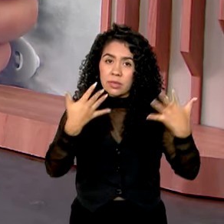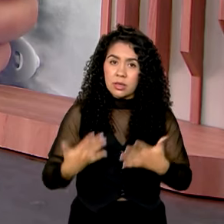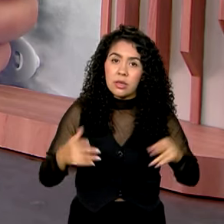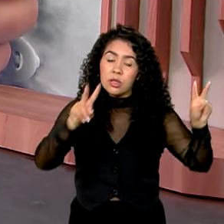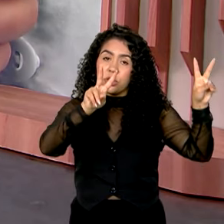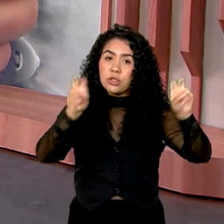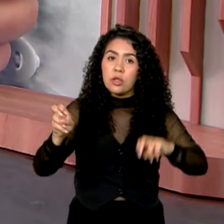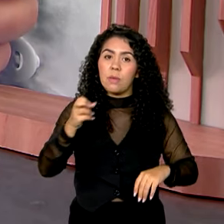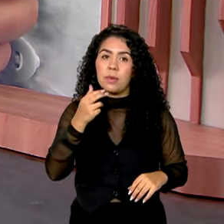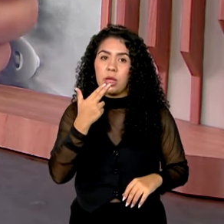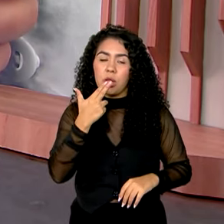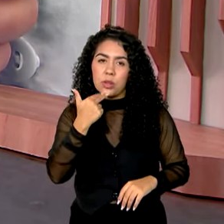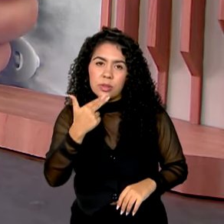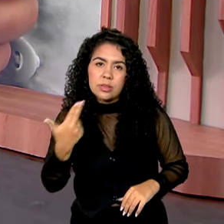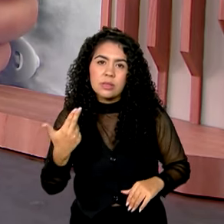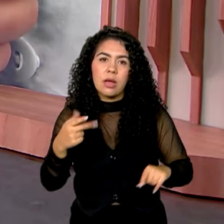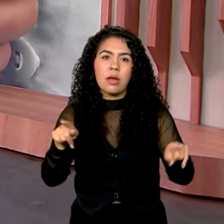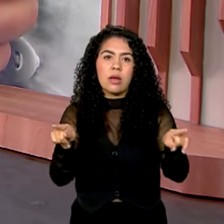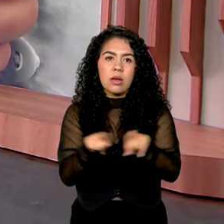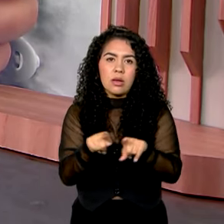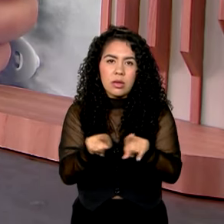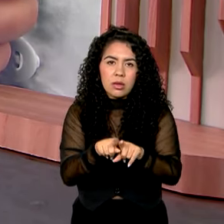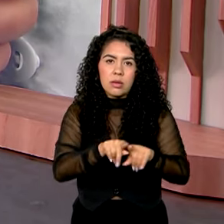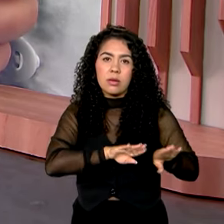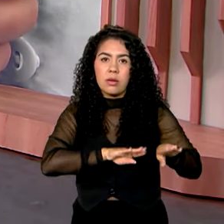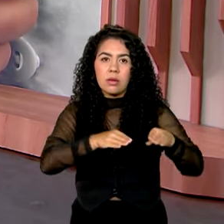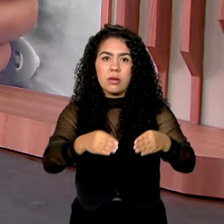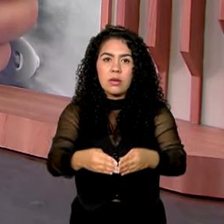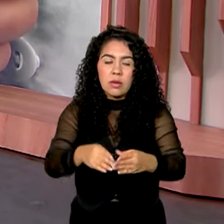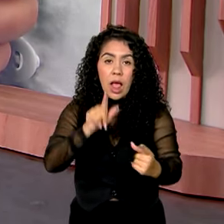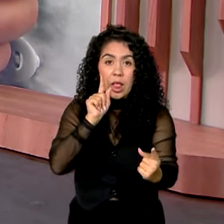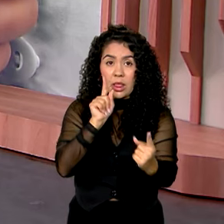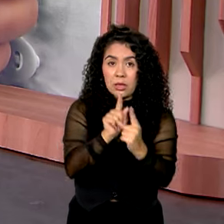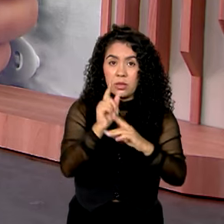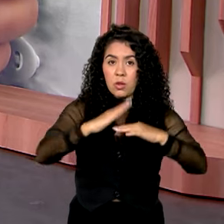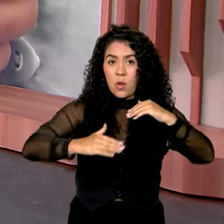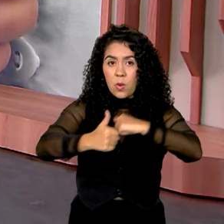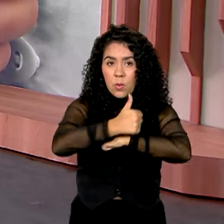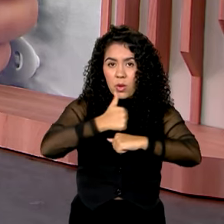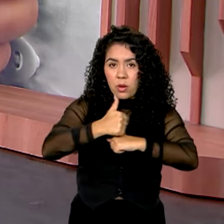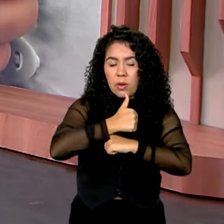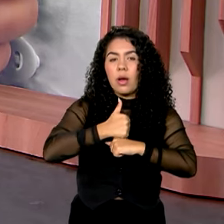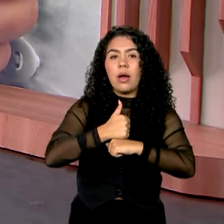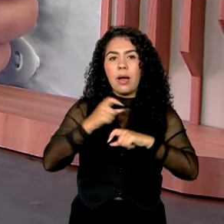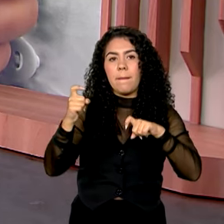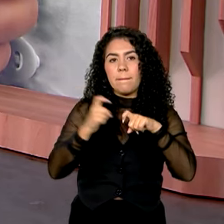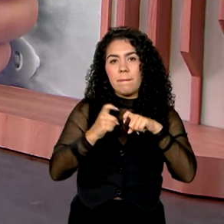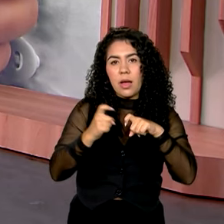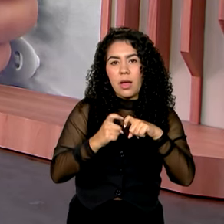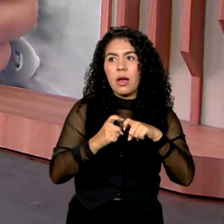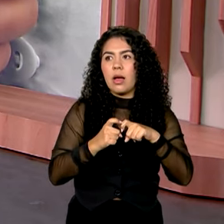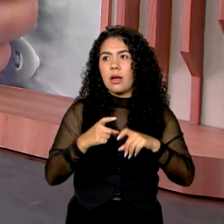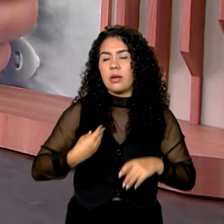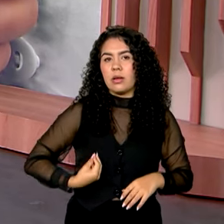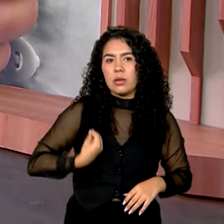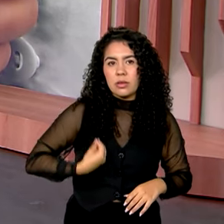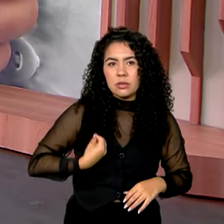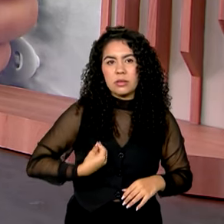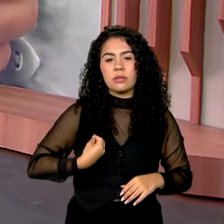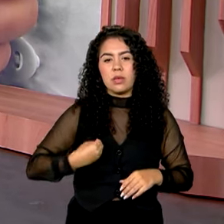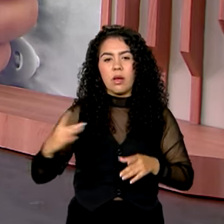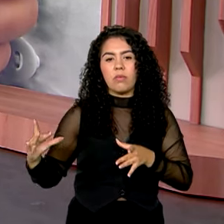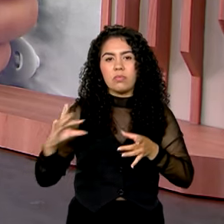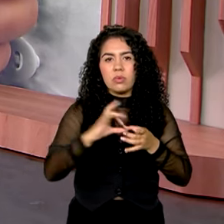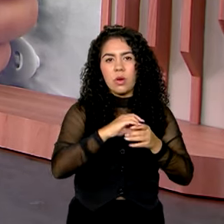nutrição para os atendimentos médicos. Os profissionais estão atuando no programa